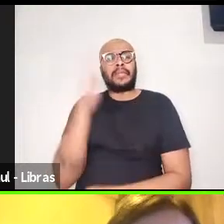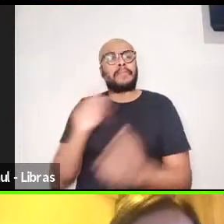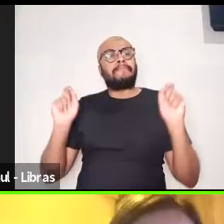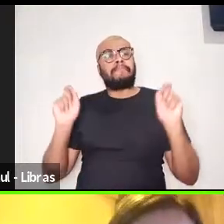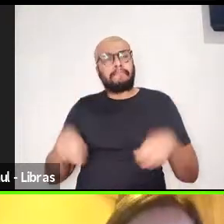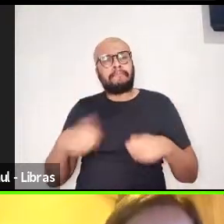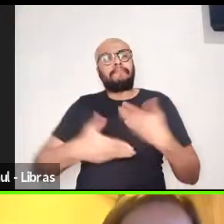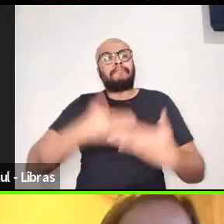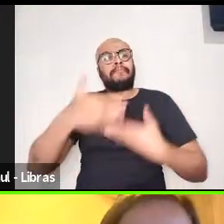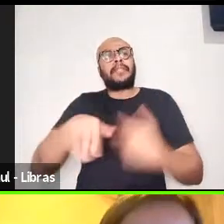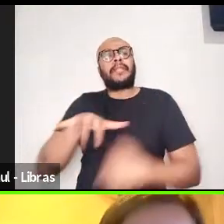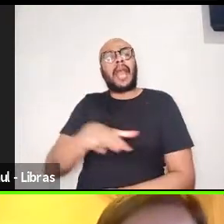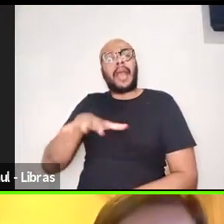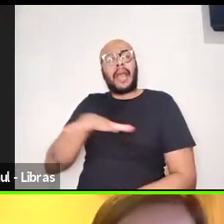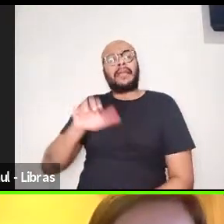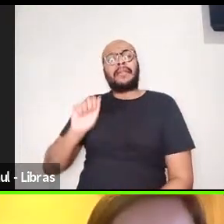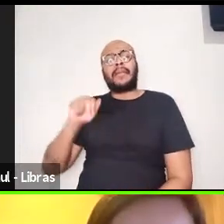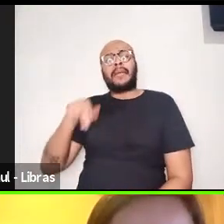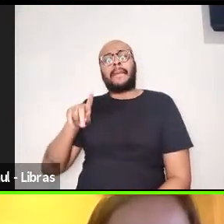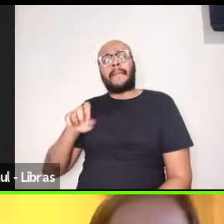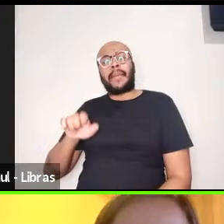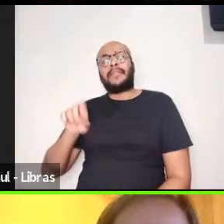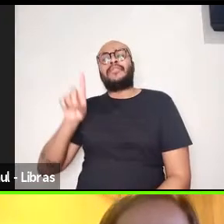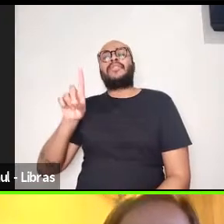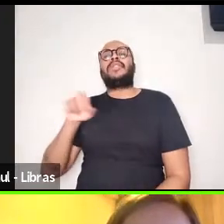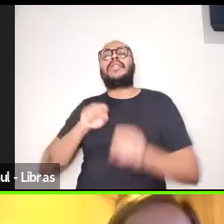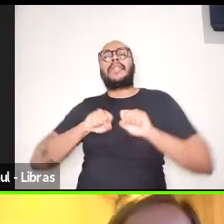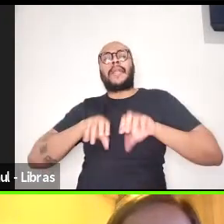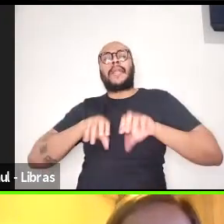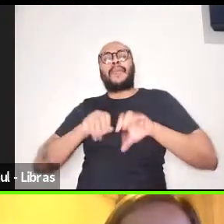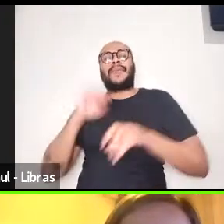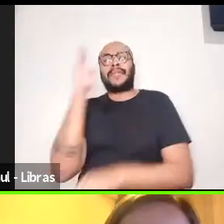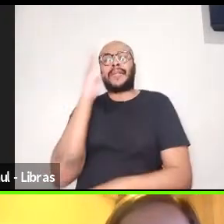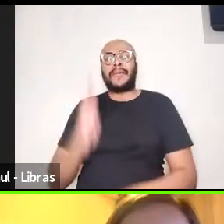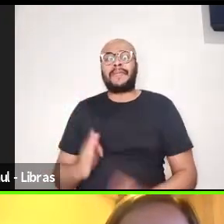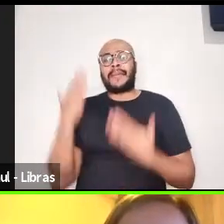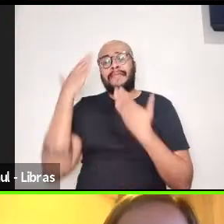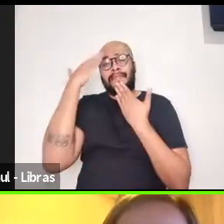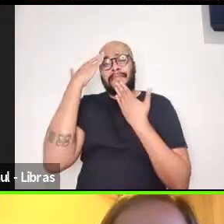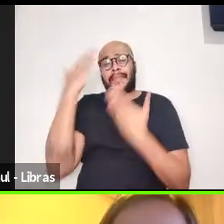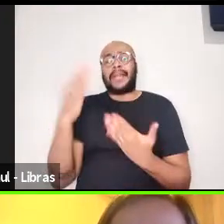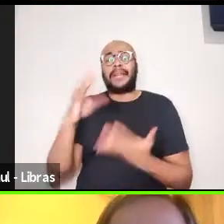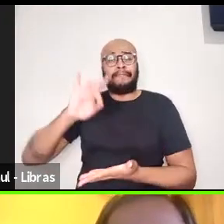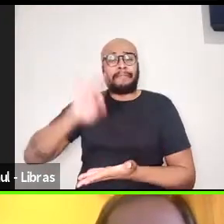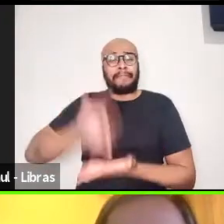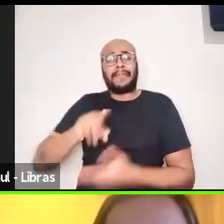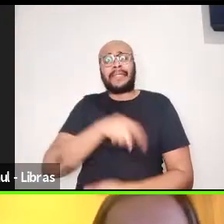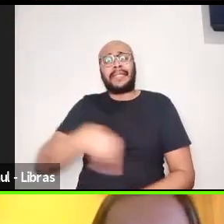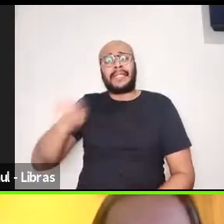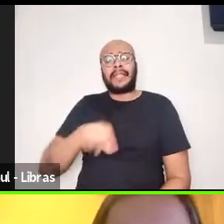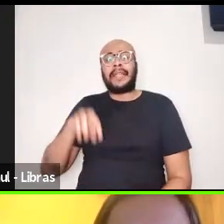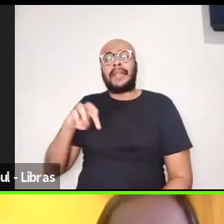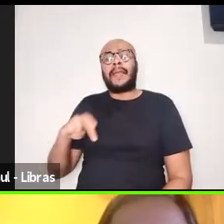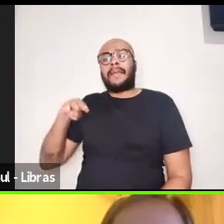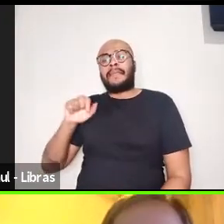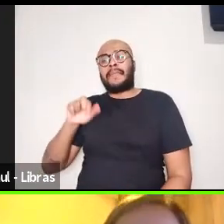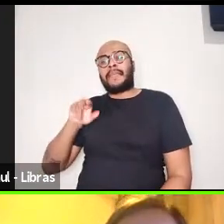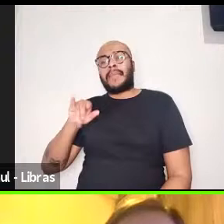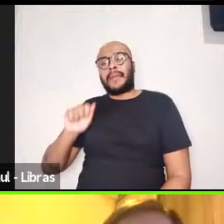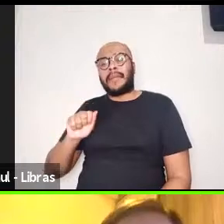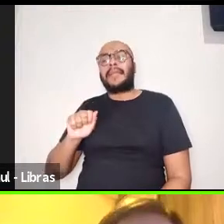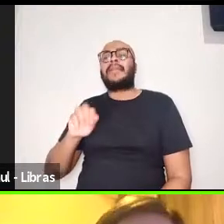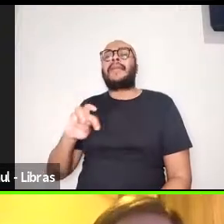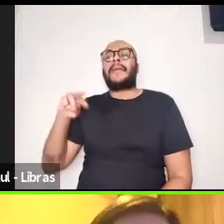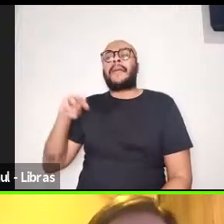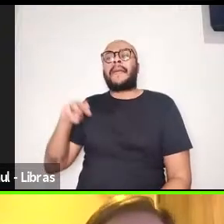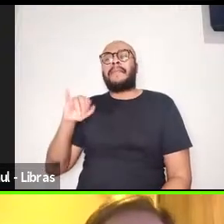ter no âmbito da Amped e da Educação Brasileira. Então, meu, muito obrigada à Maria Beatriz, ao Cláudio, à Miria,